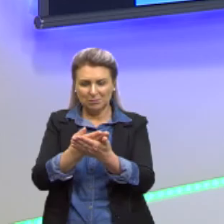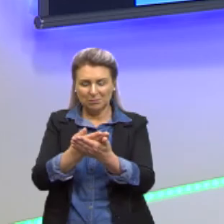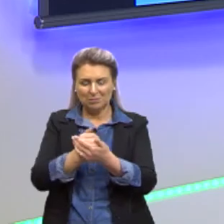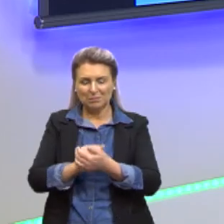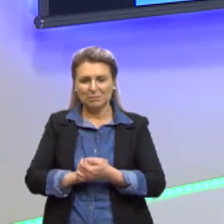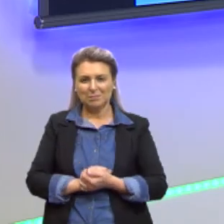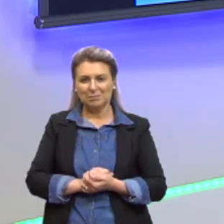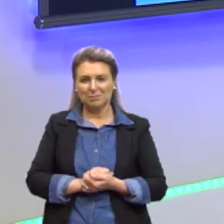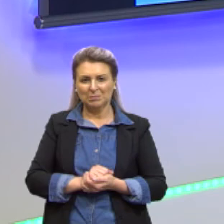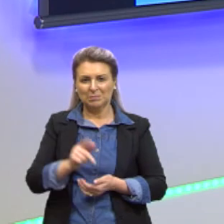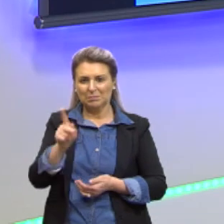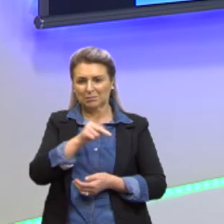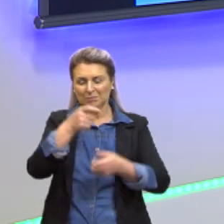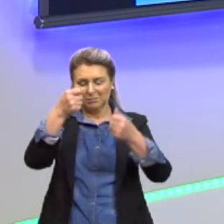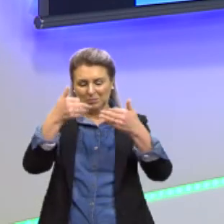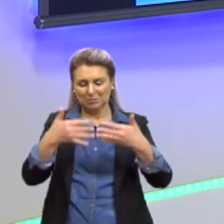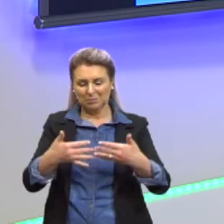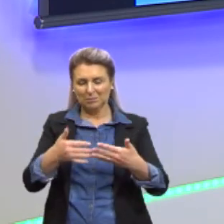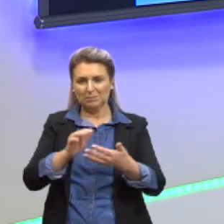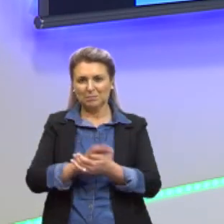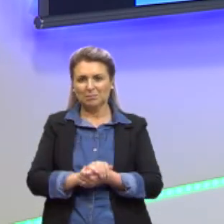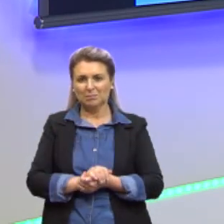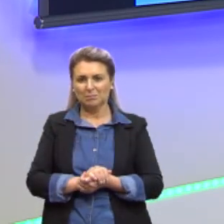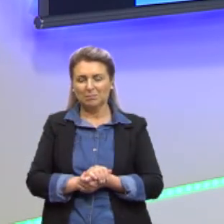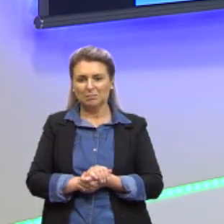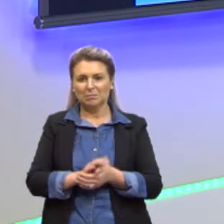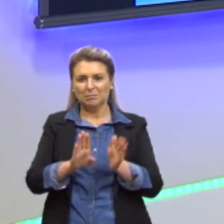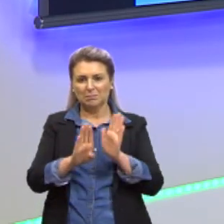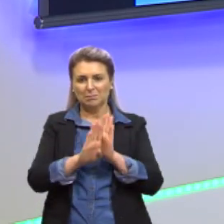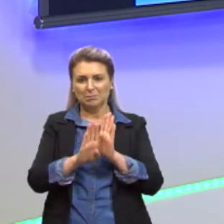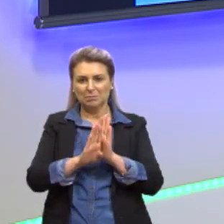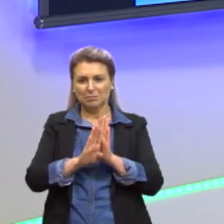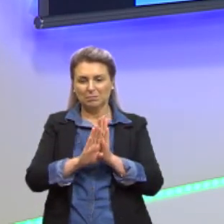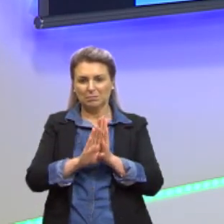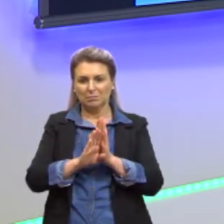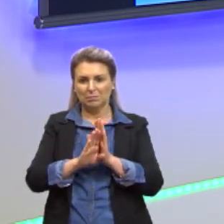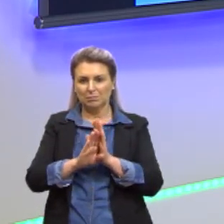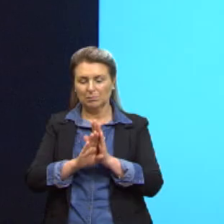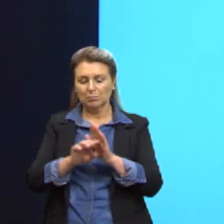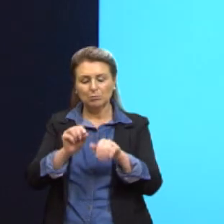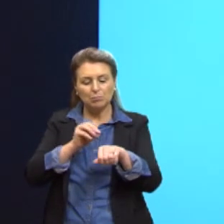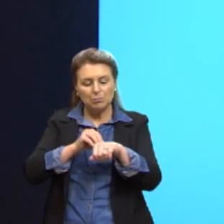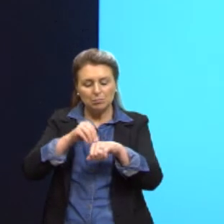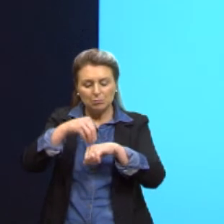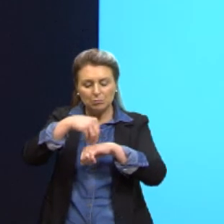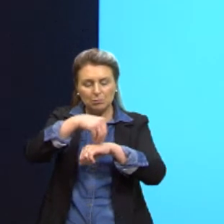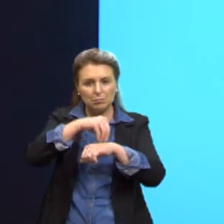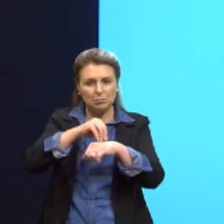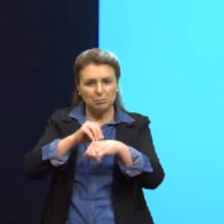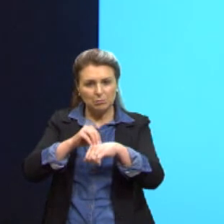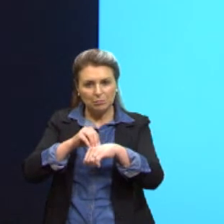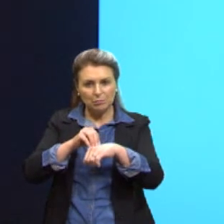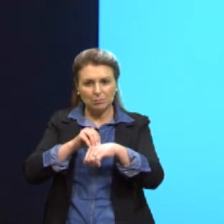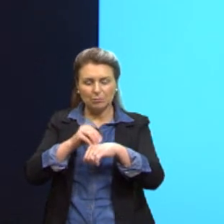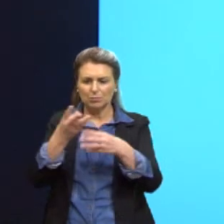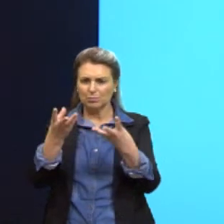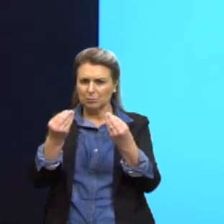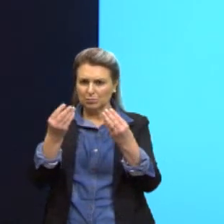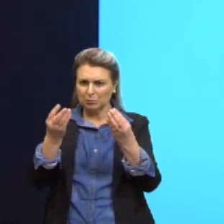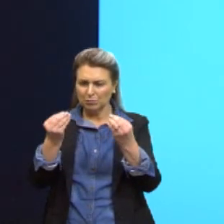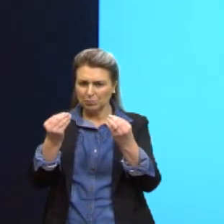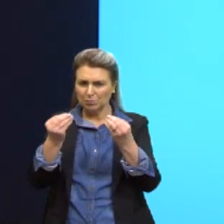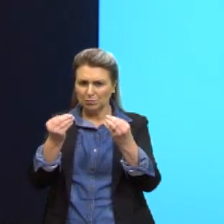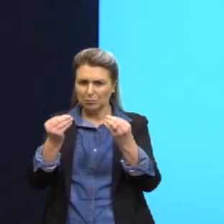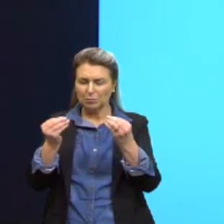viu? Não é a resposta, já dei. Letra B, cultivando a soja com elevadas concentrações de aminoácidos,